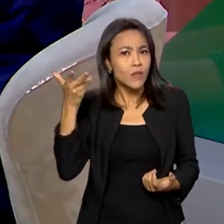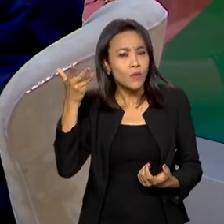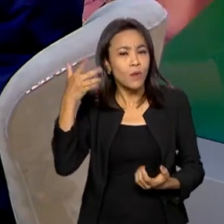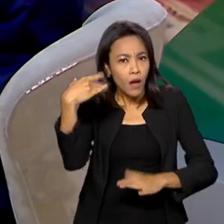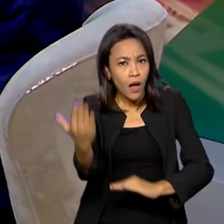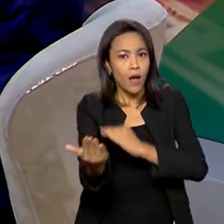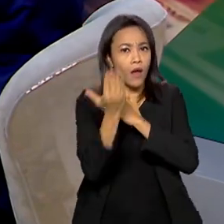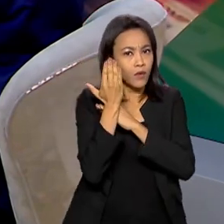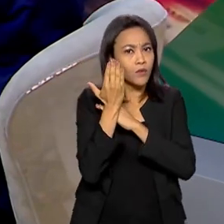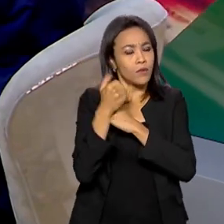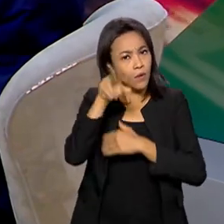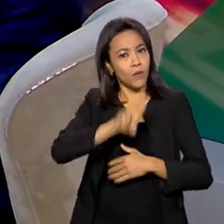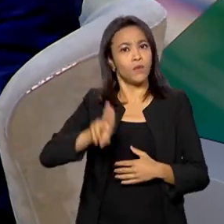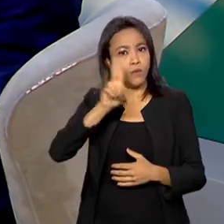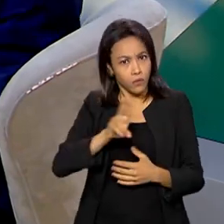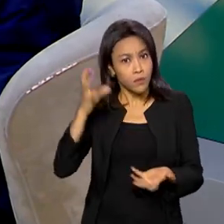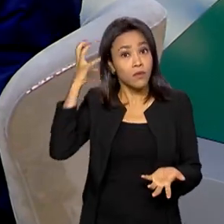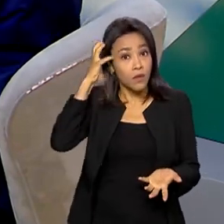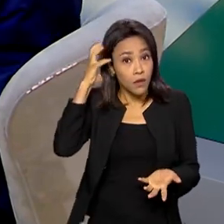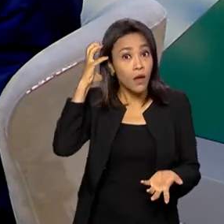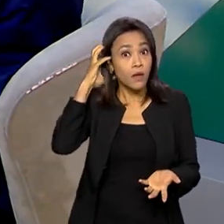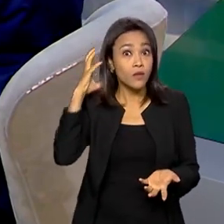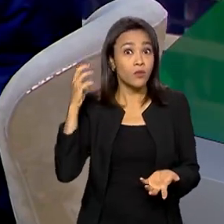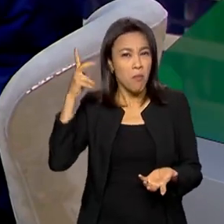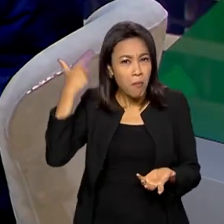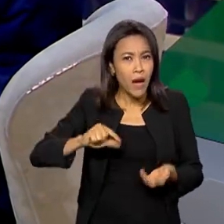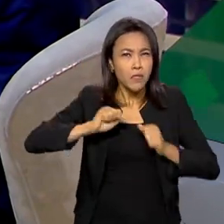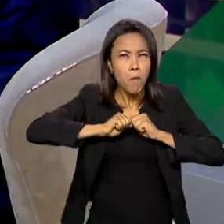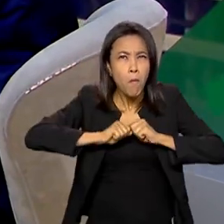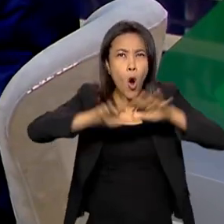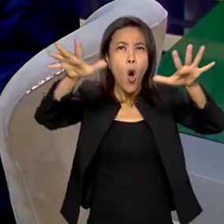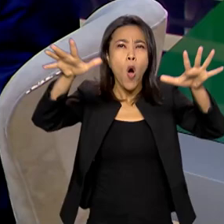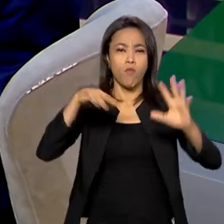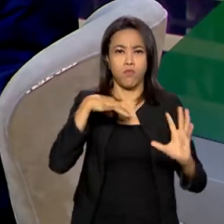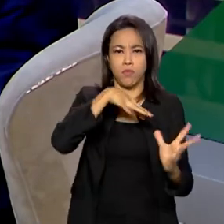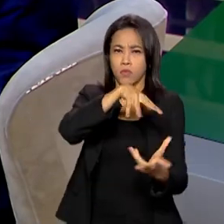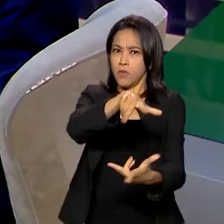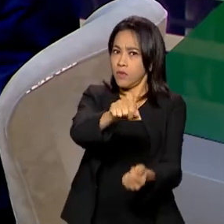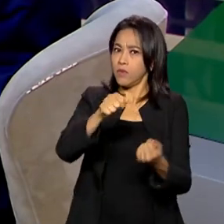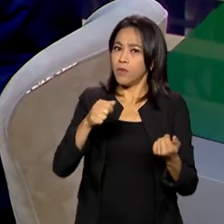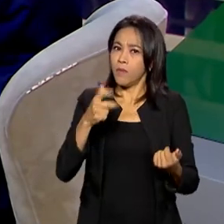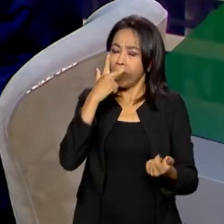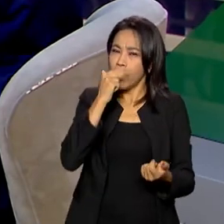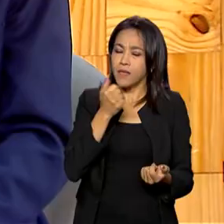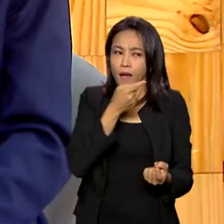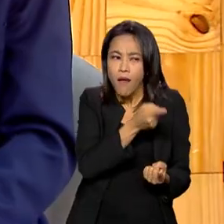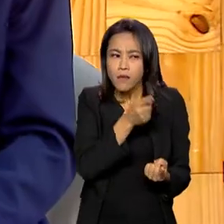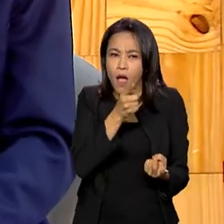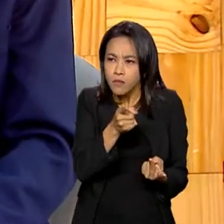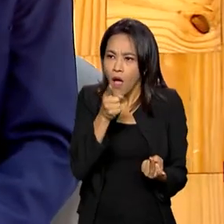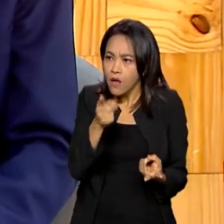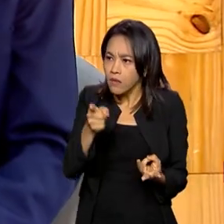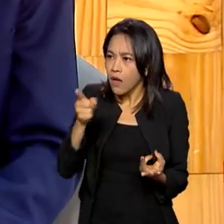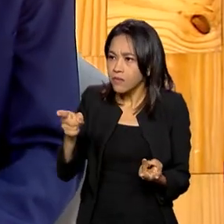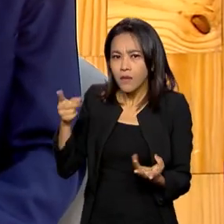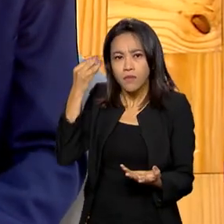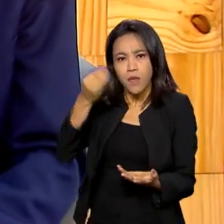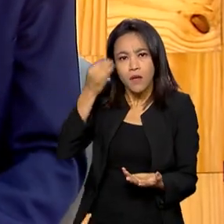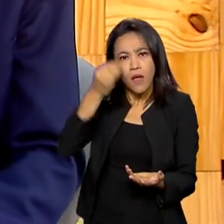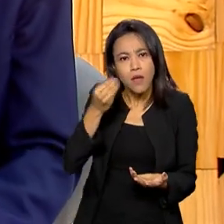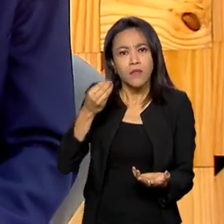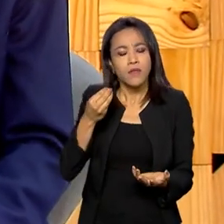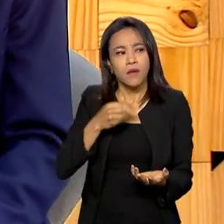impulsionou a utilização do rádio, aumentou a sua difusão pelo mundo? Porque parece que a partir dessas experiências, muitos